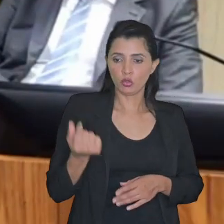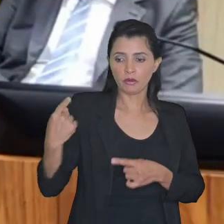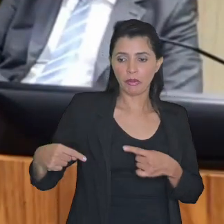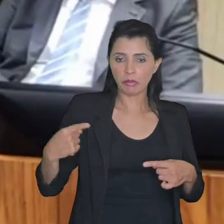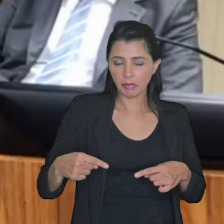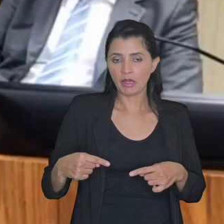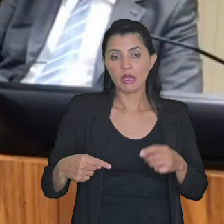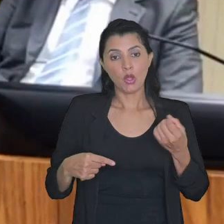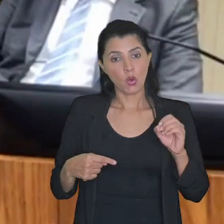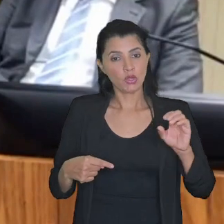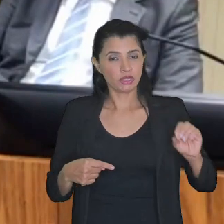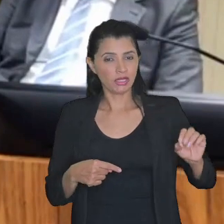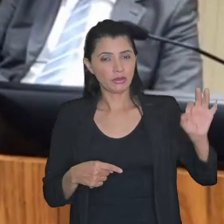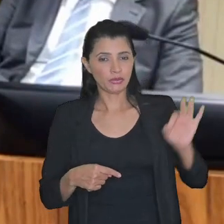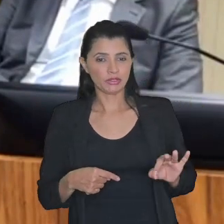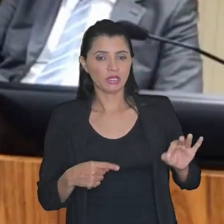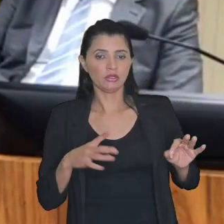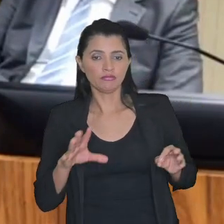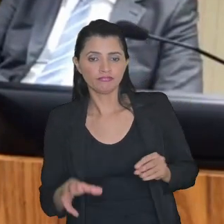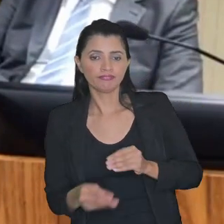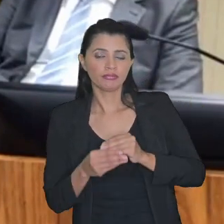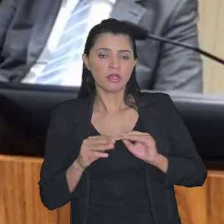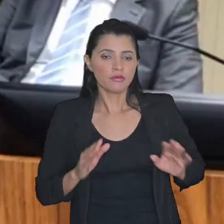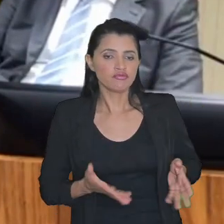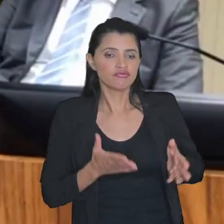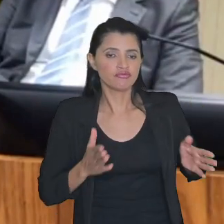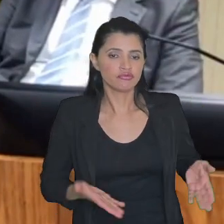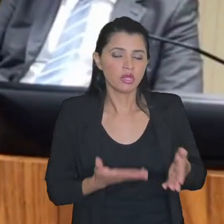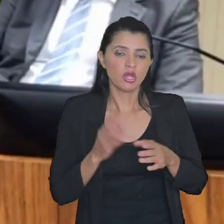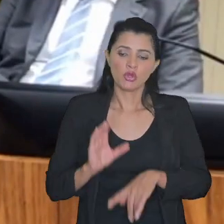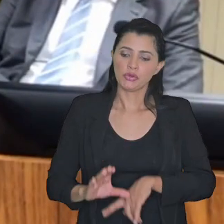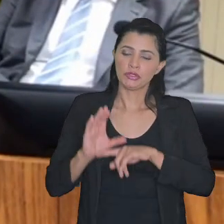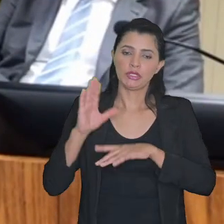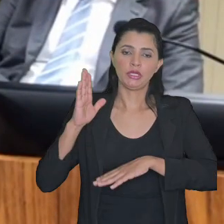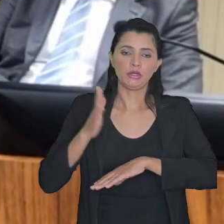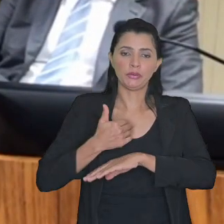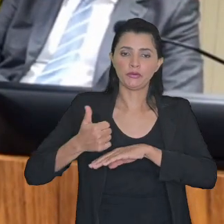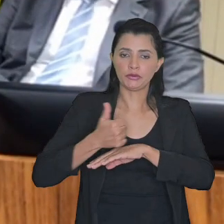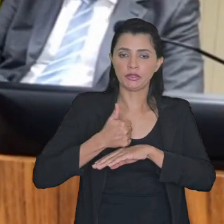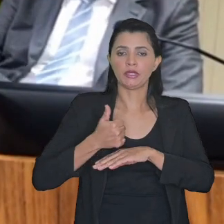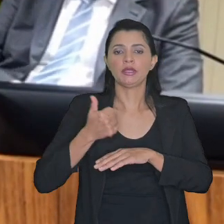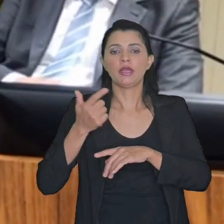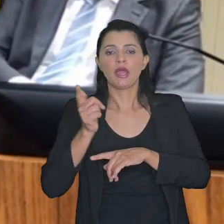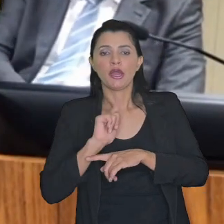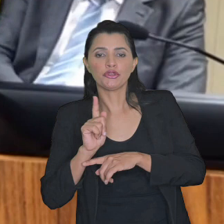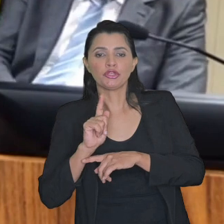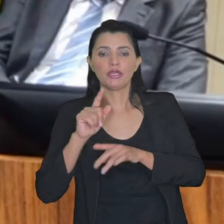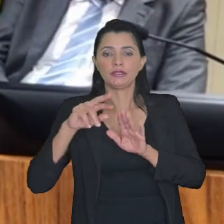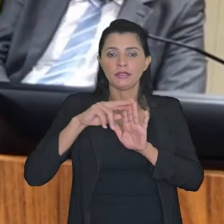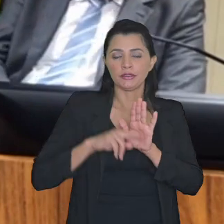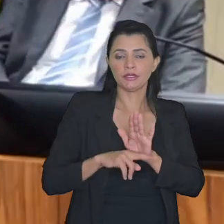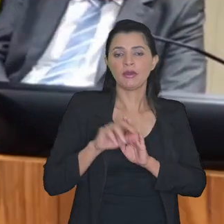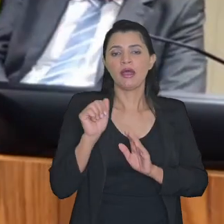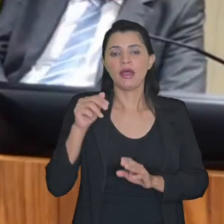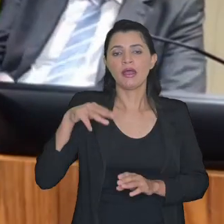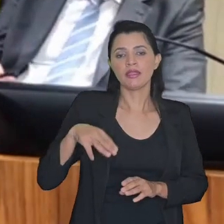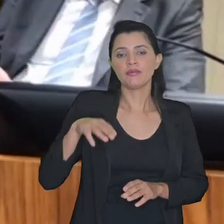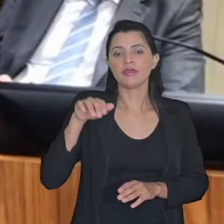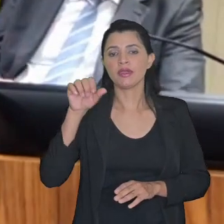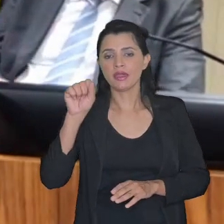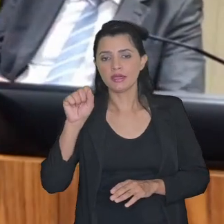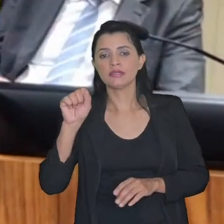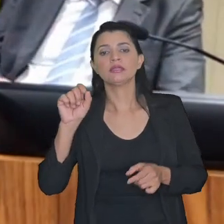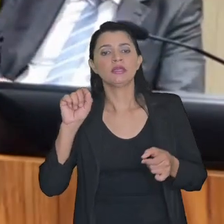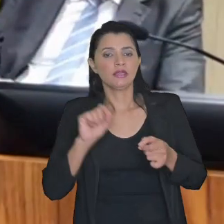% eles são impulsionados por conselhos profissionais agências reguladoras como a ANS